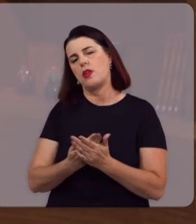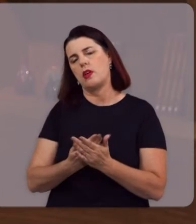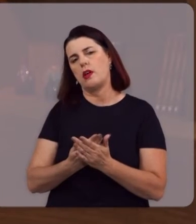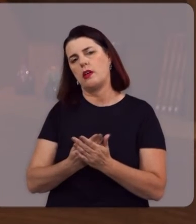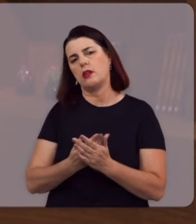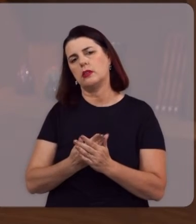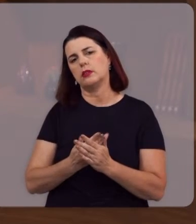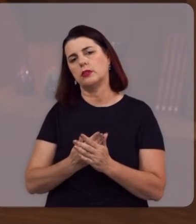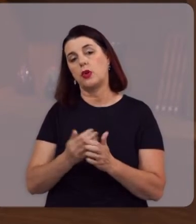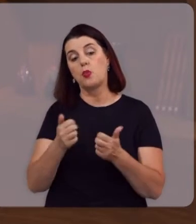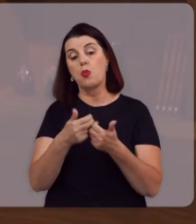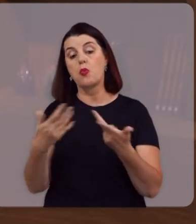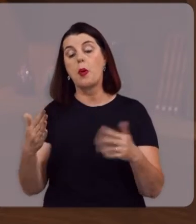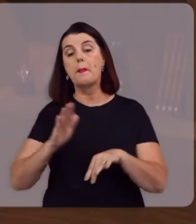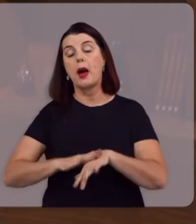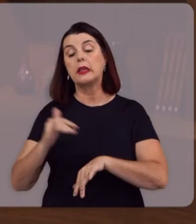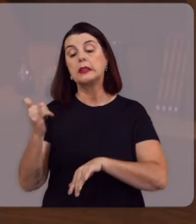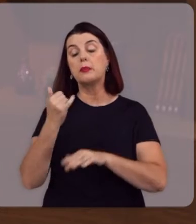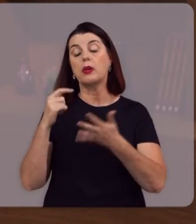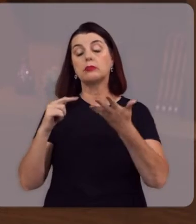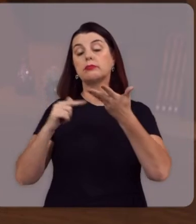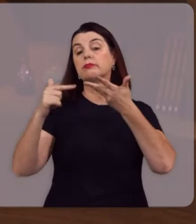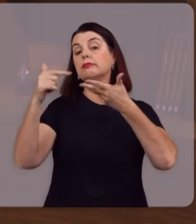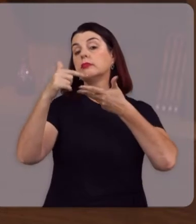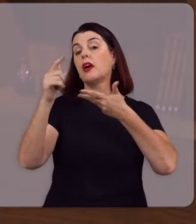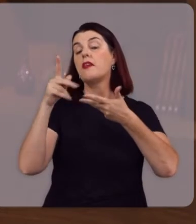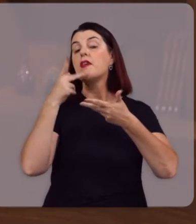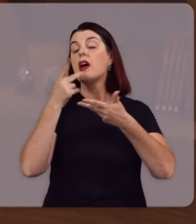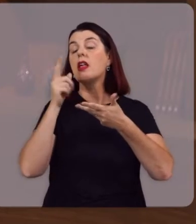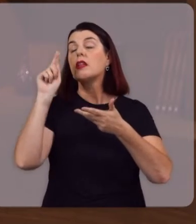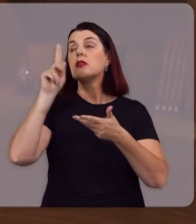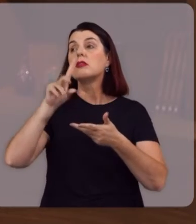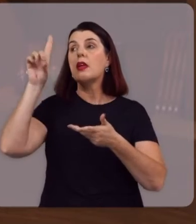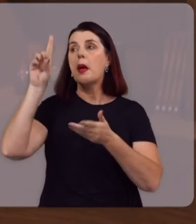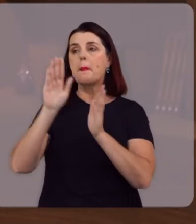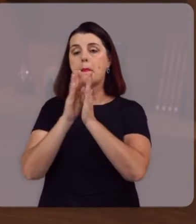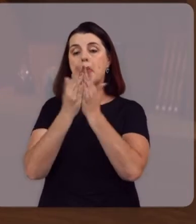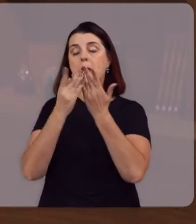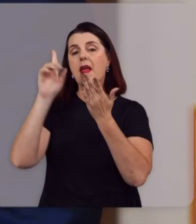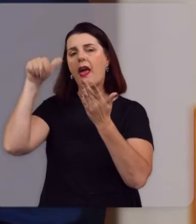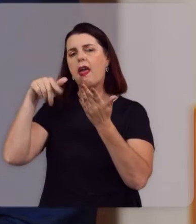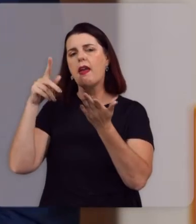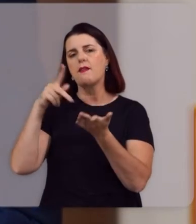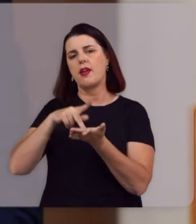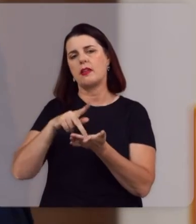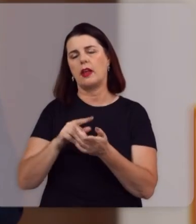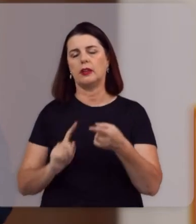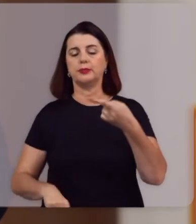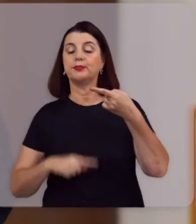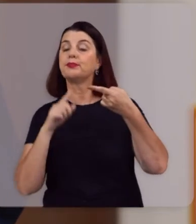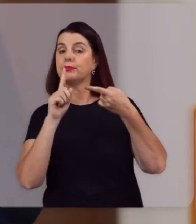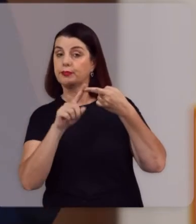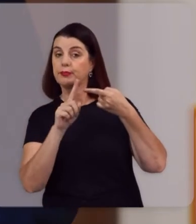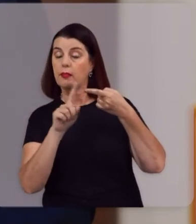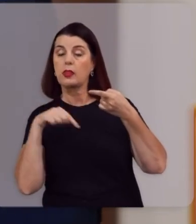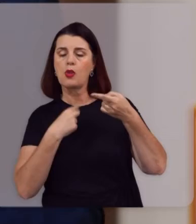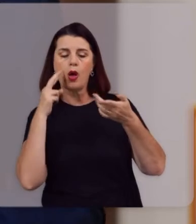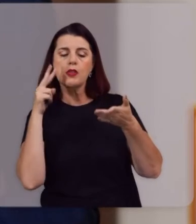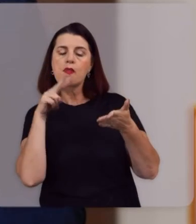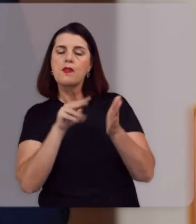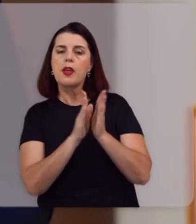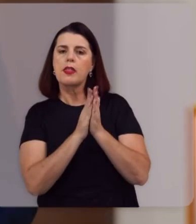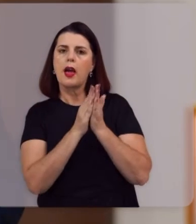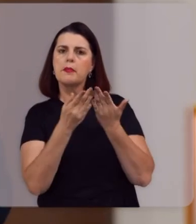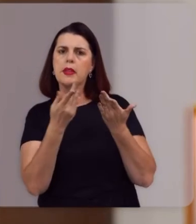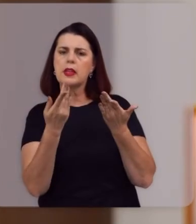Quais são as evidências Que nós temos Para dizer que a Bíblia É a verdade Em primeiro lugar Nós vemos